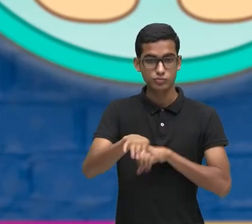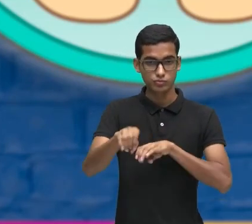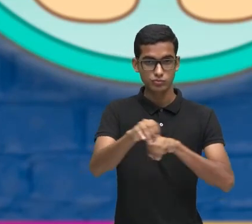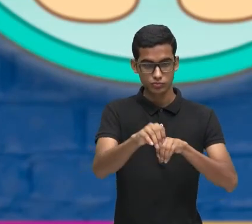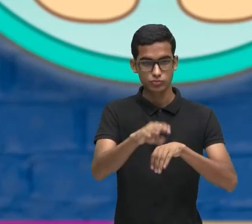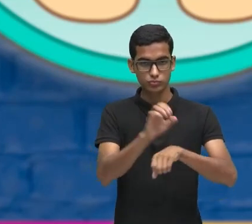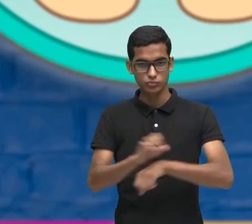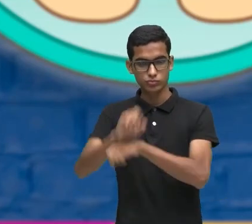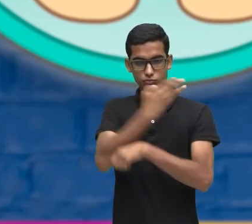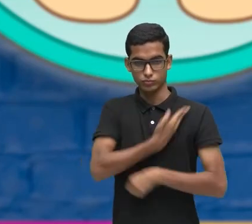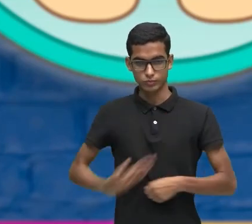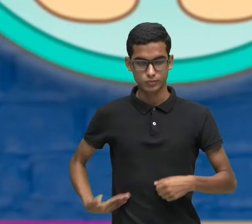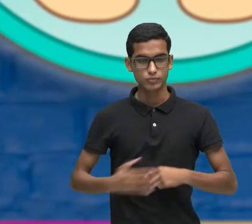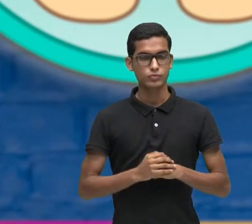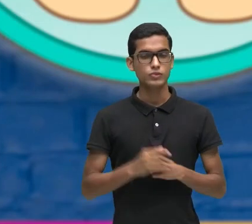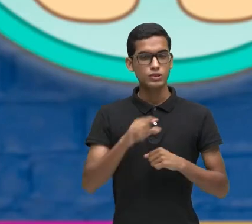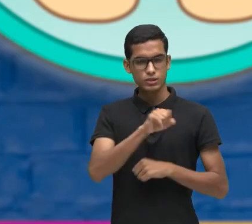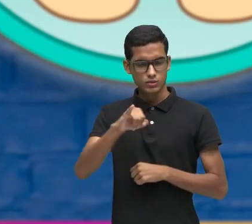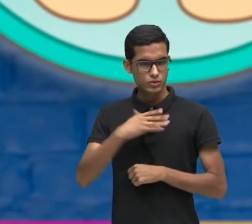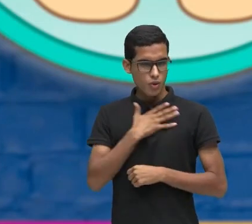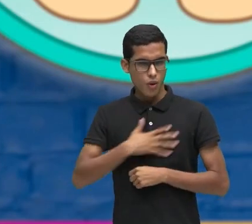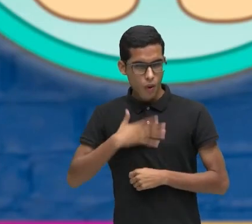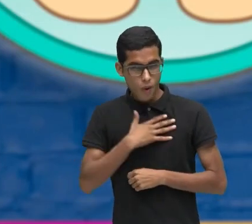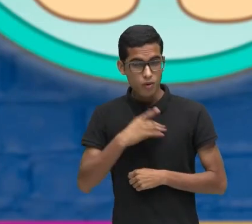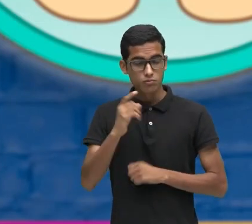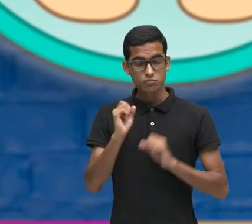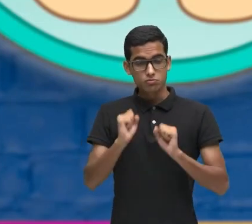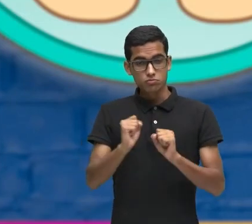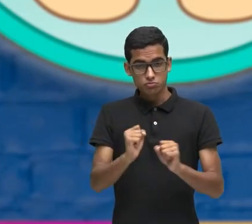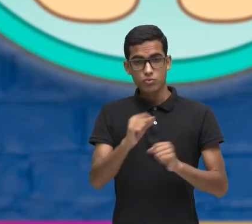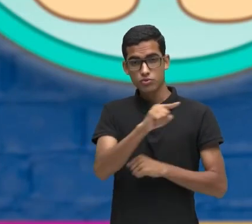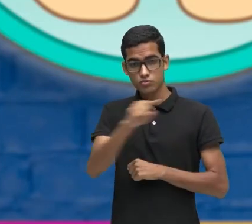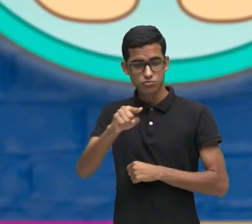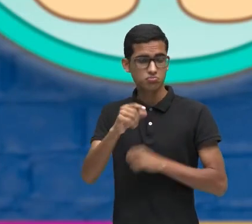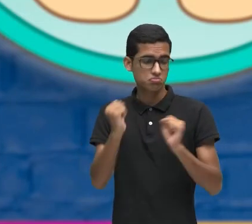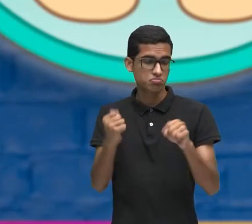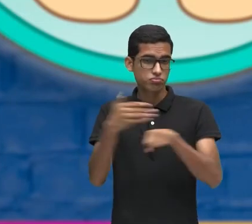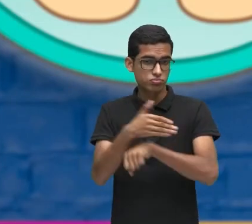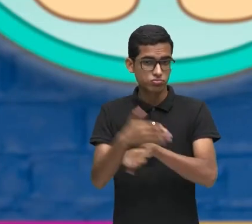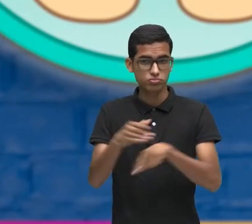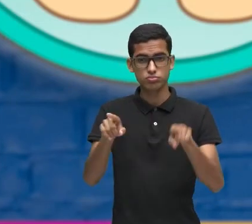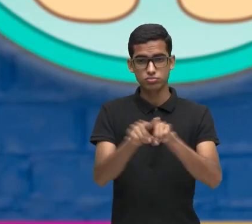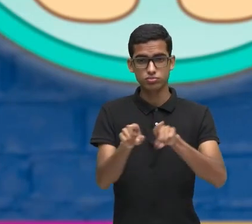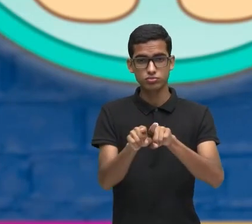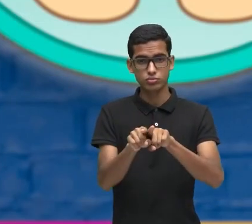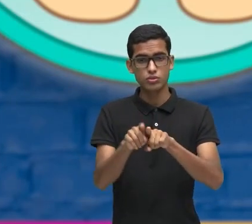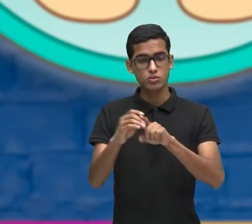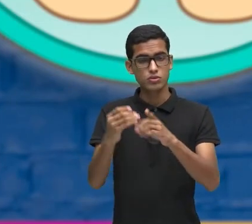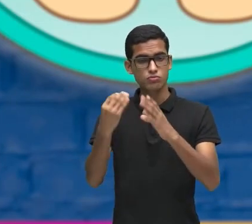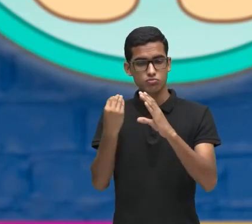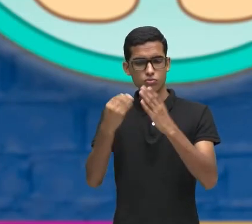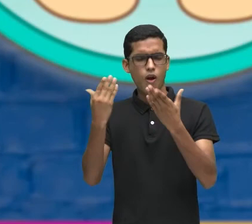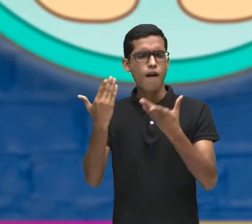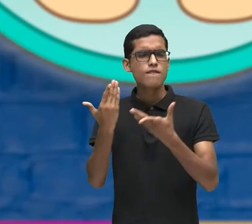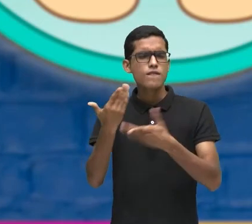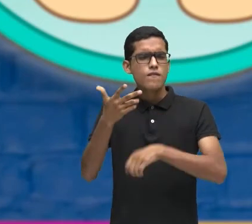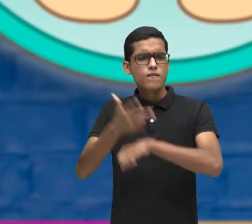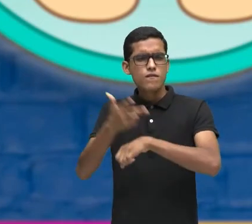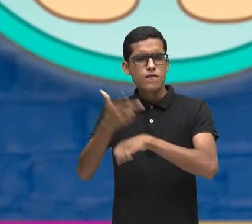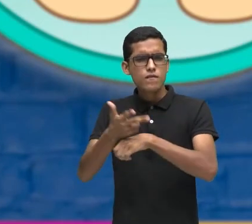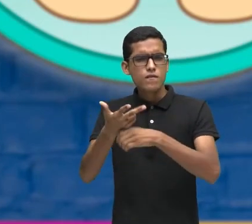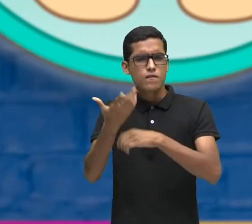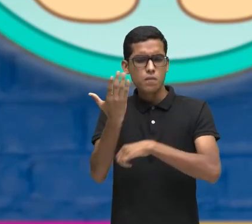de ver a homenagem aqui dos alunos Você também pode participar Você pode mandar o seu vídeo aqui